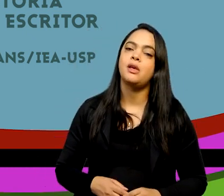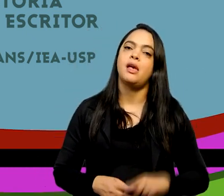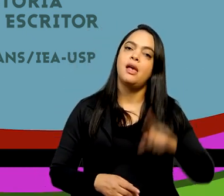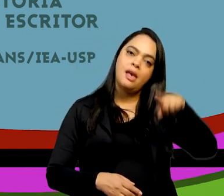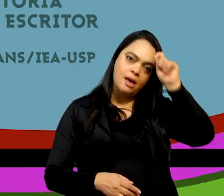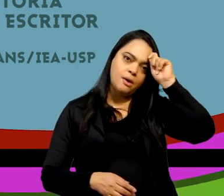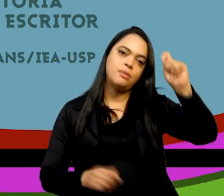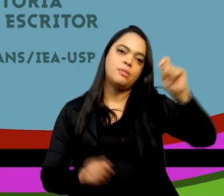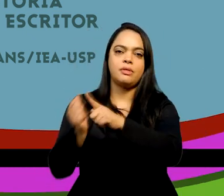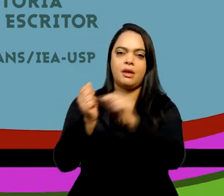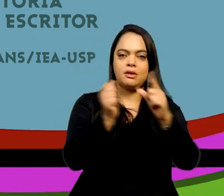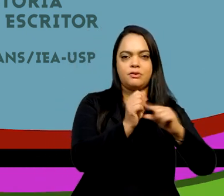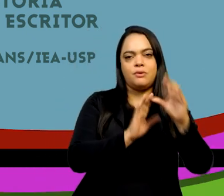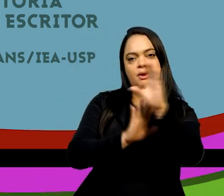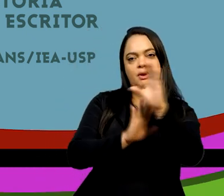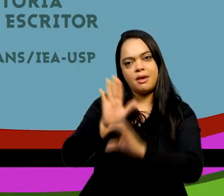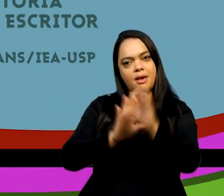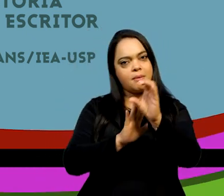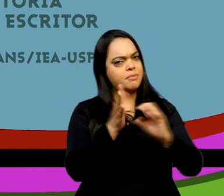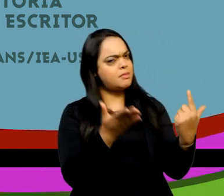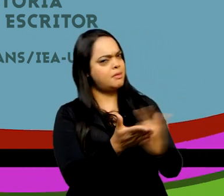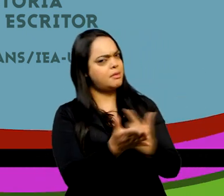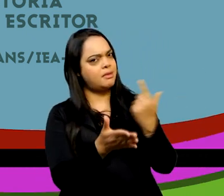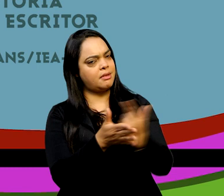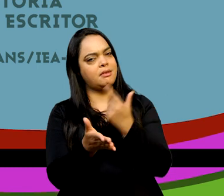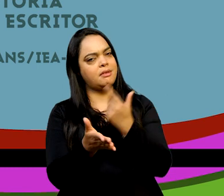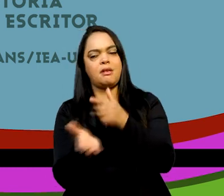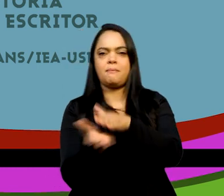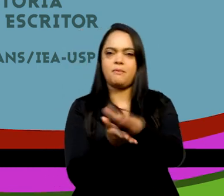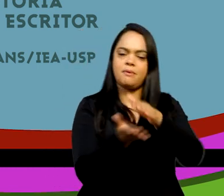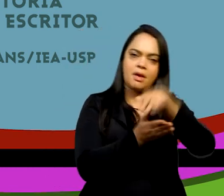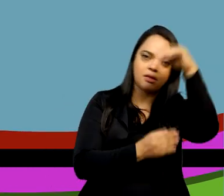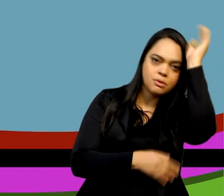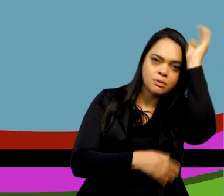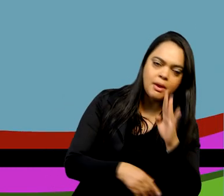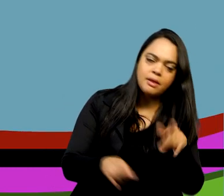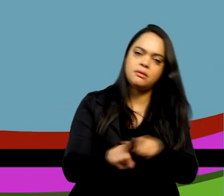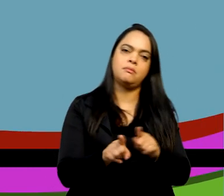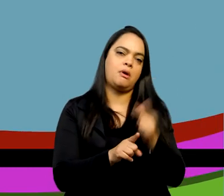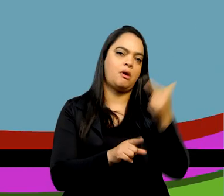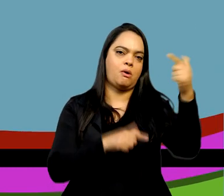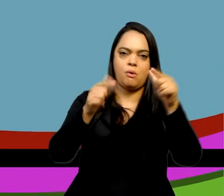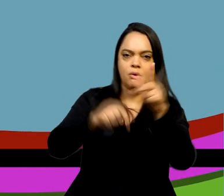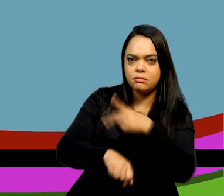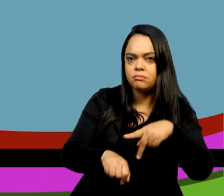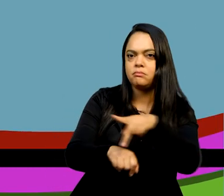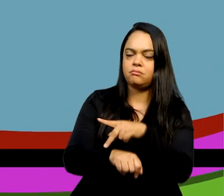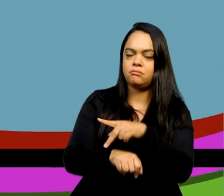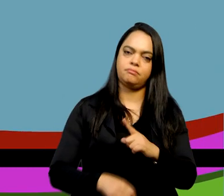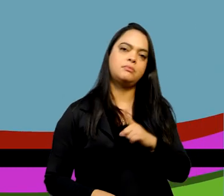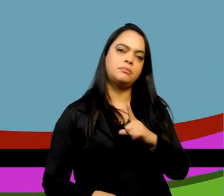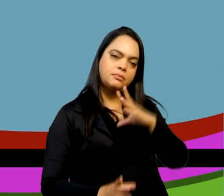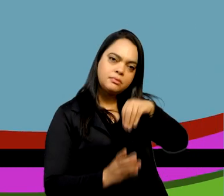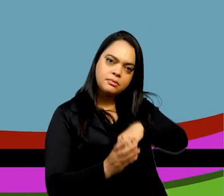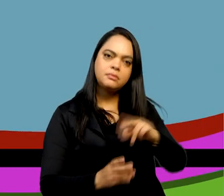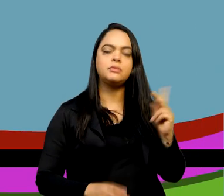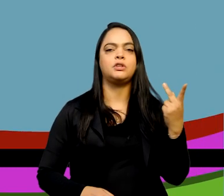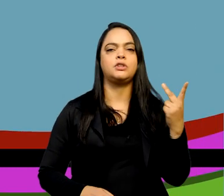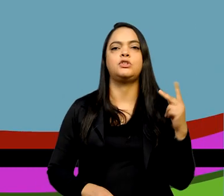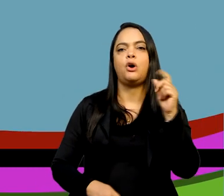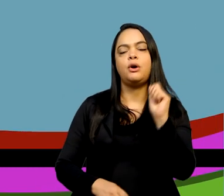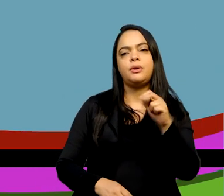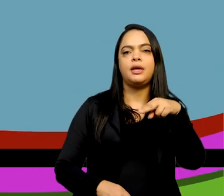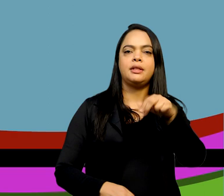artigos, capítulos e livros publicados no Brasil e no exterior, incluindo Estado e Nação dos